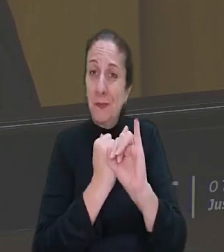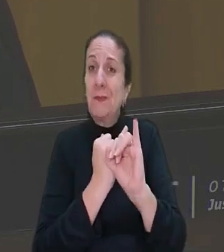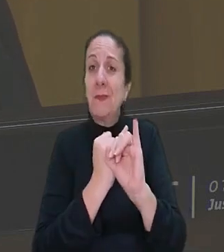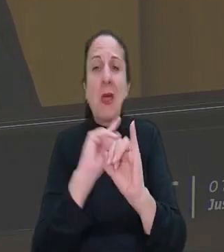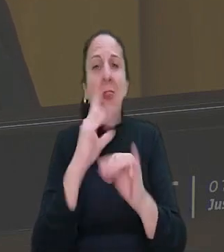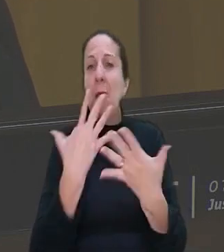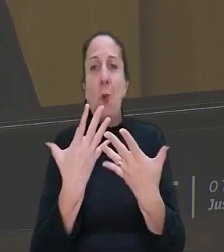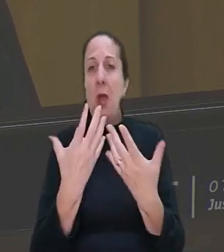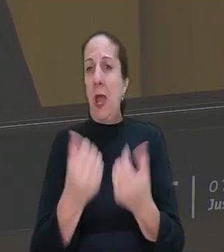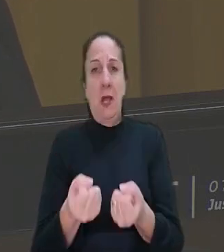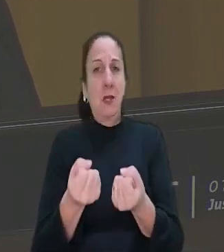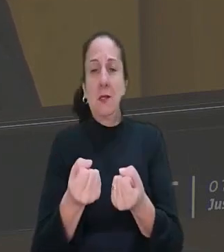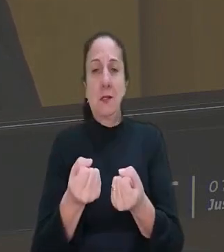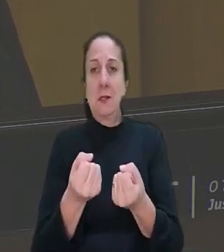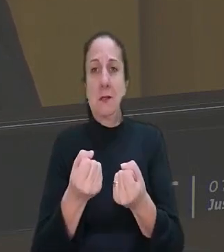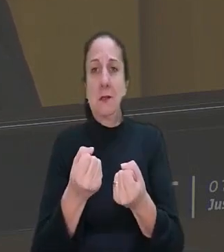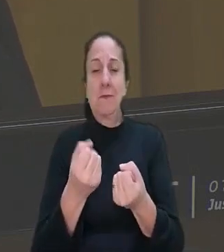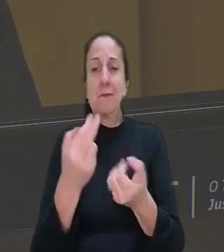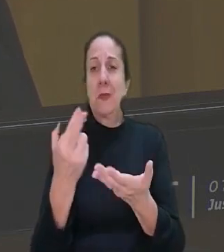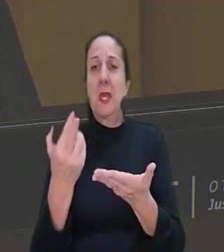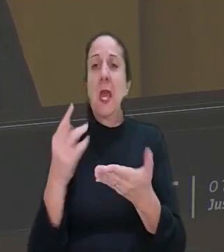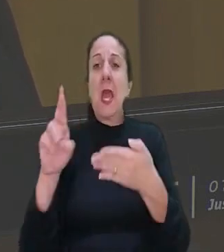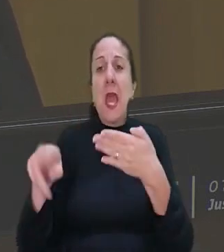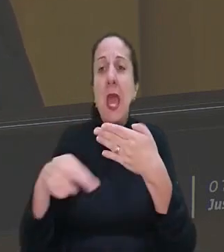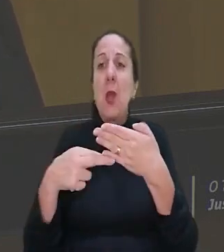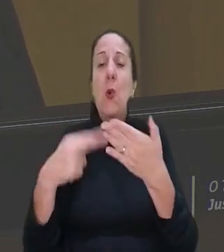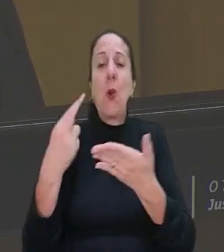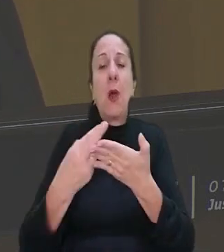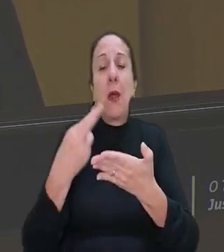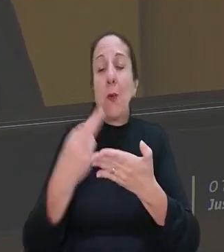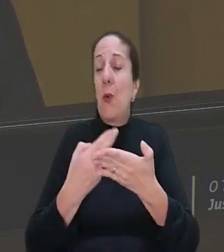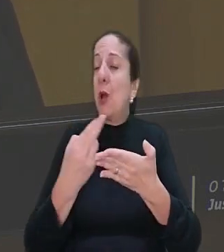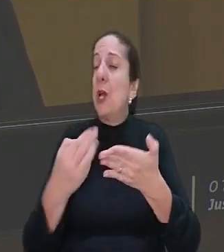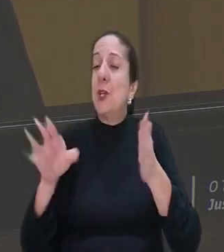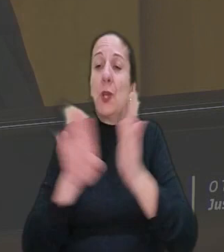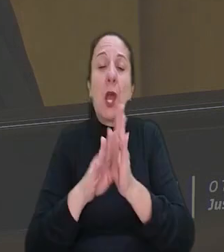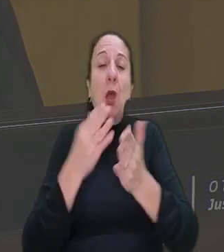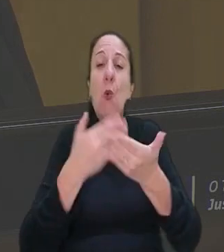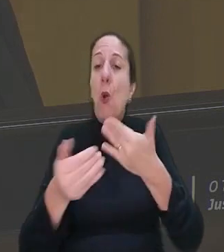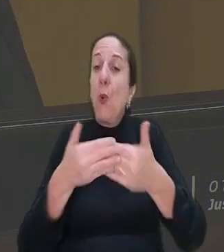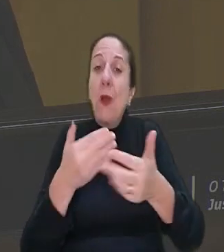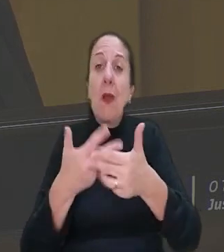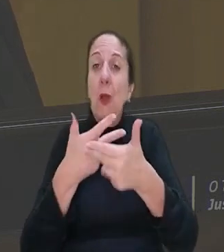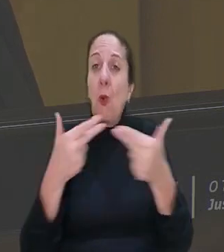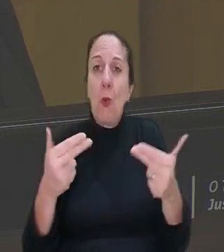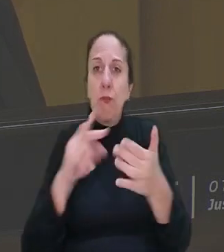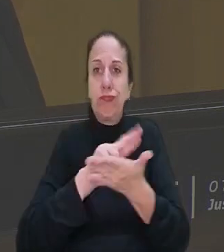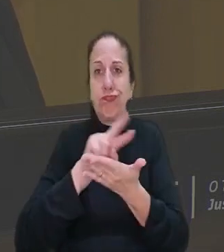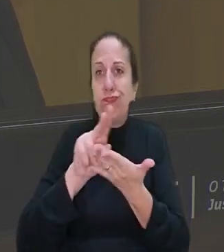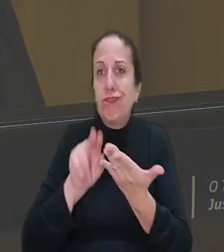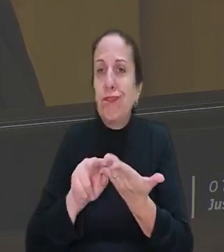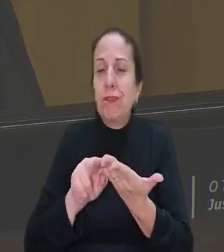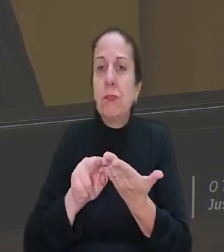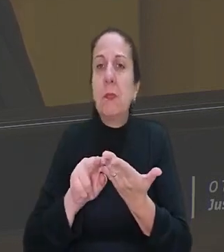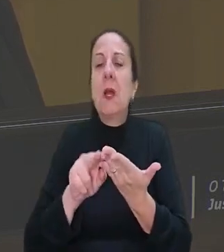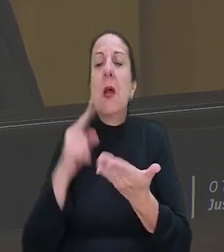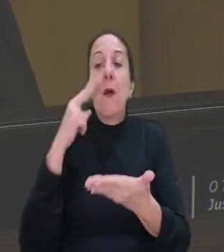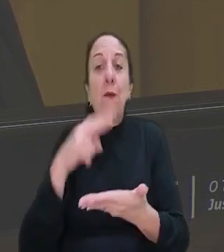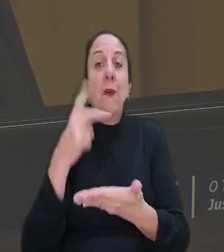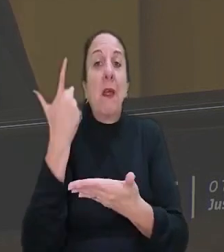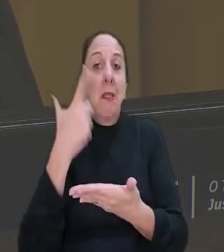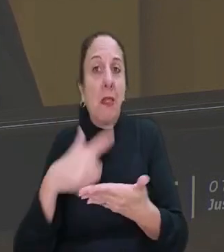É inadmissível o recurso de revista para, se chegar a qualquer conclusão diversa, tenha de